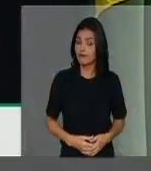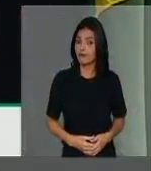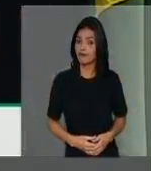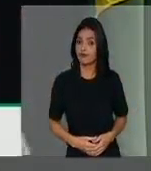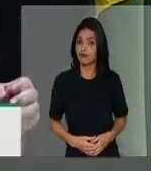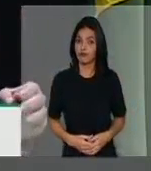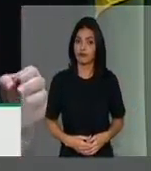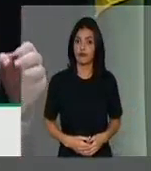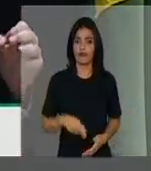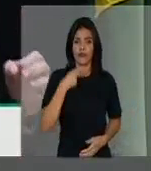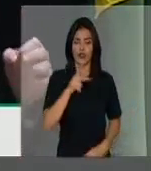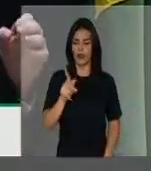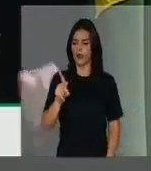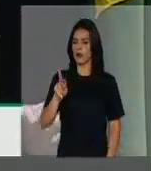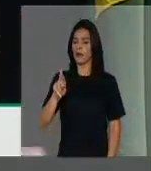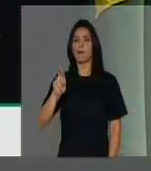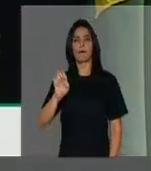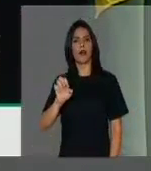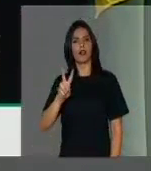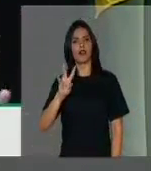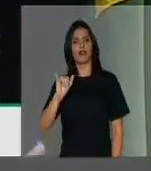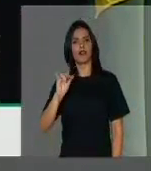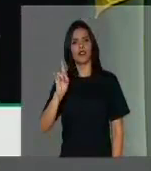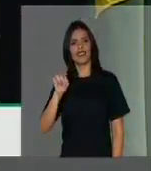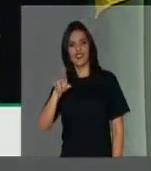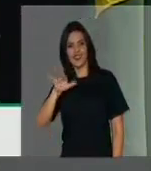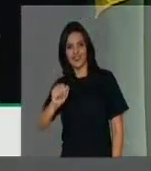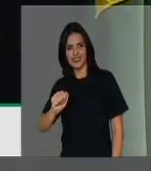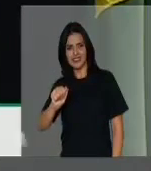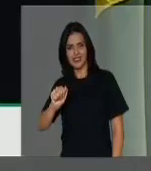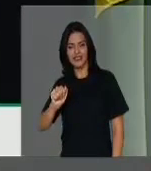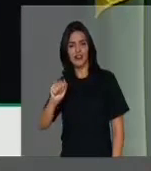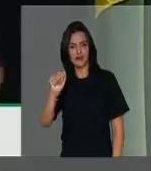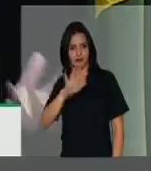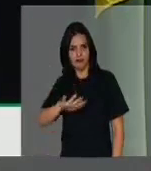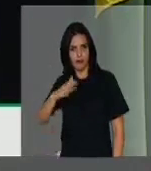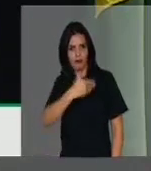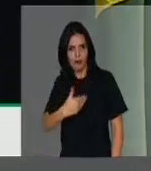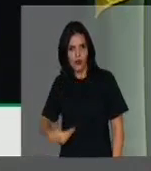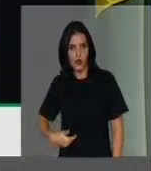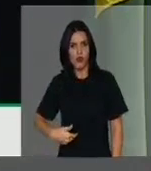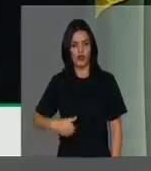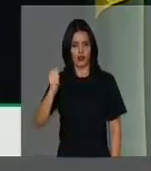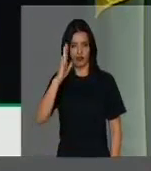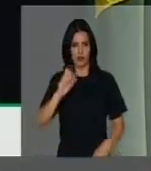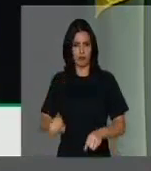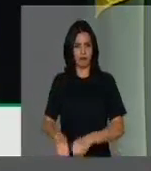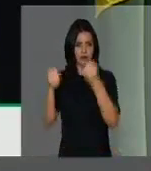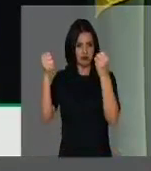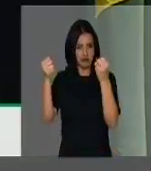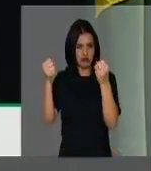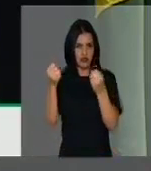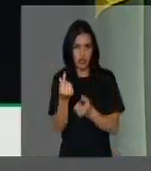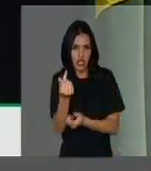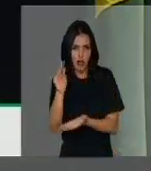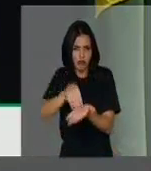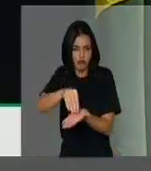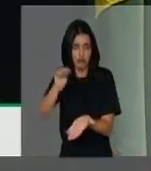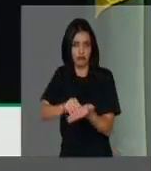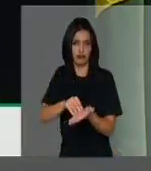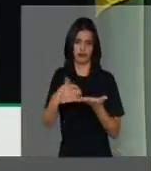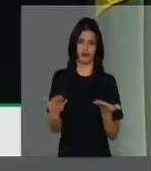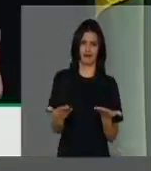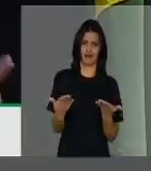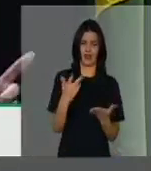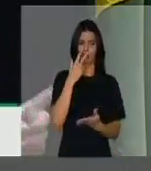que a Previdência Pública Brasileira está quebrada, que a Seguridade Social está quebrada e não fazem avaliação